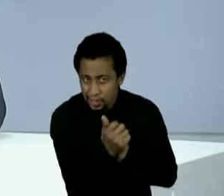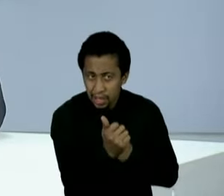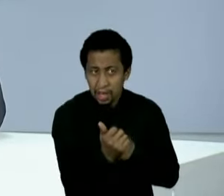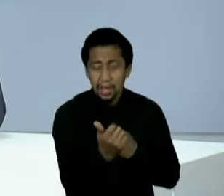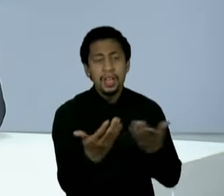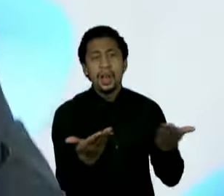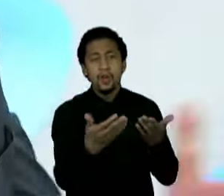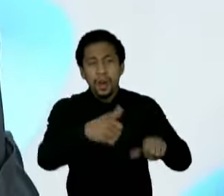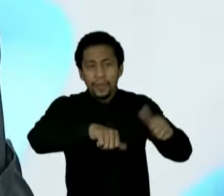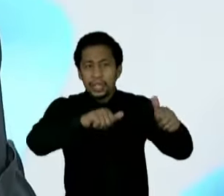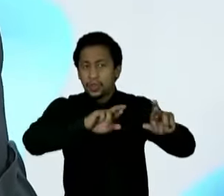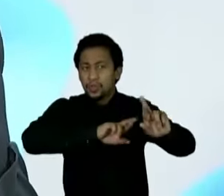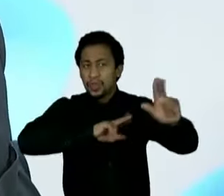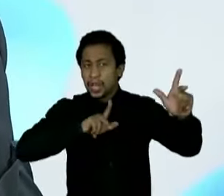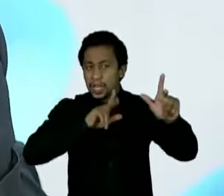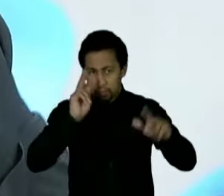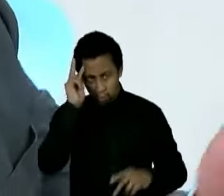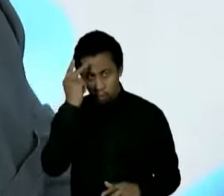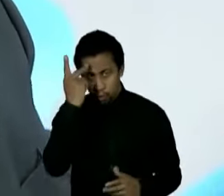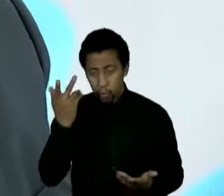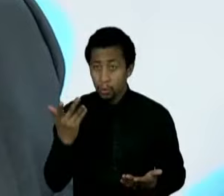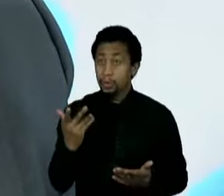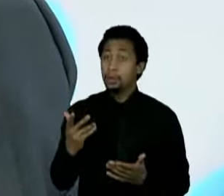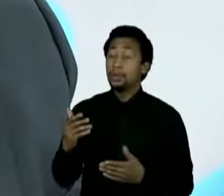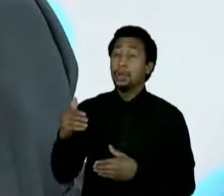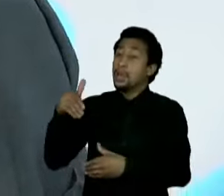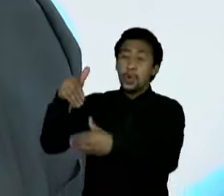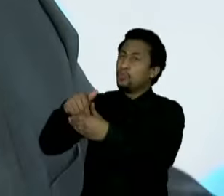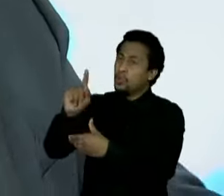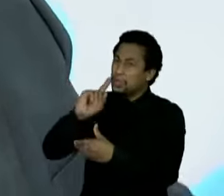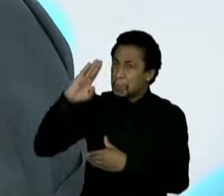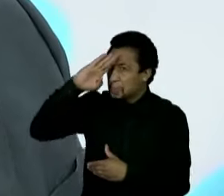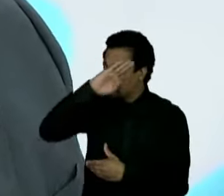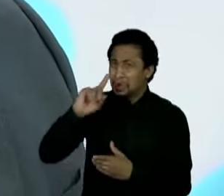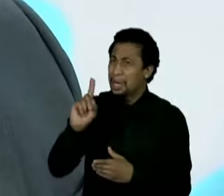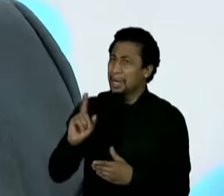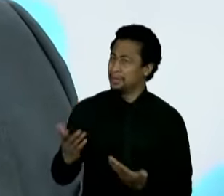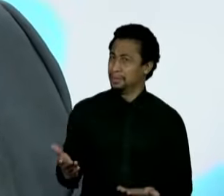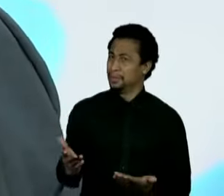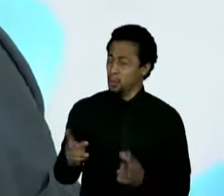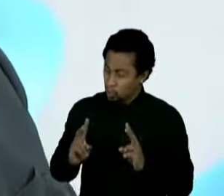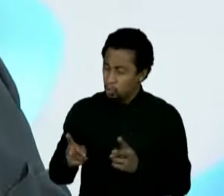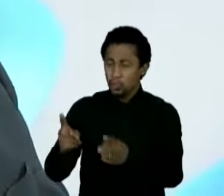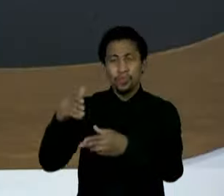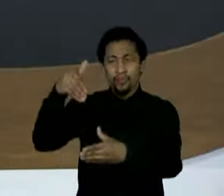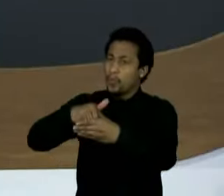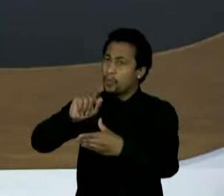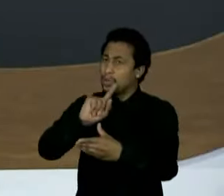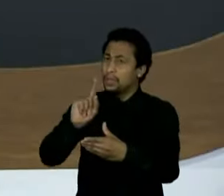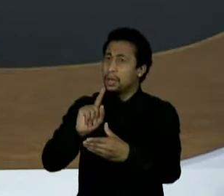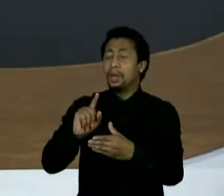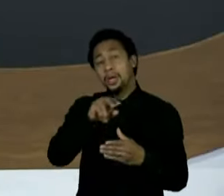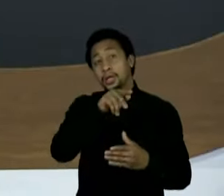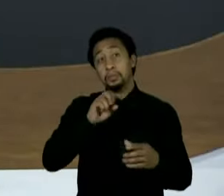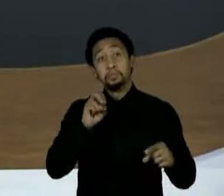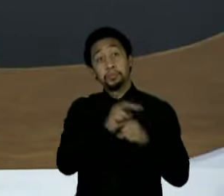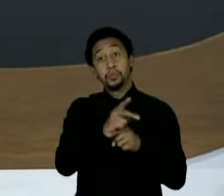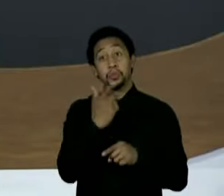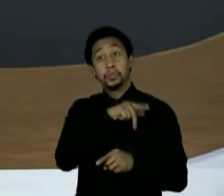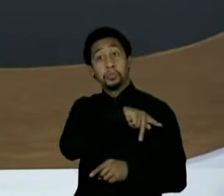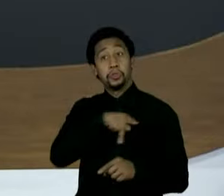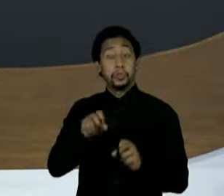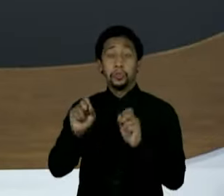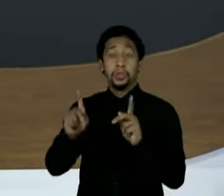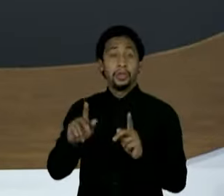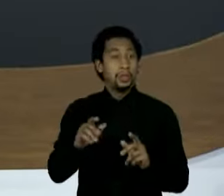governo Bolsonaro? Não, disse que não votava nele e continuei não votando nele. O senhor não disse que não votava nele na ocasião, governador. Entendi. Eu não disse